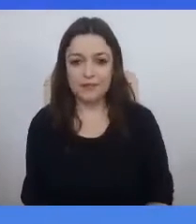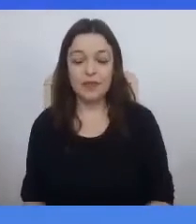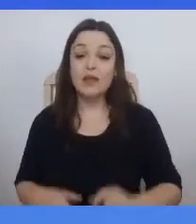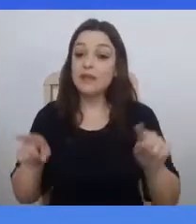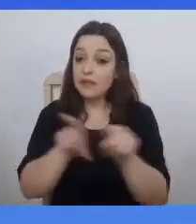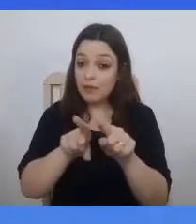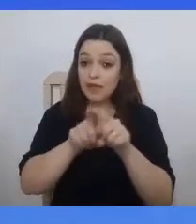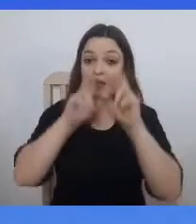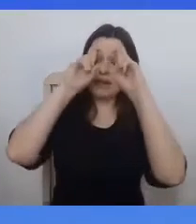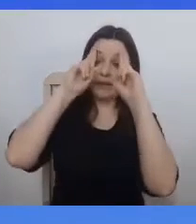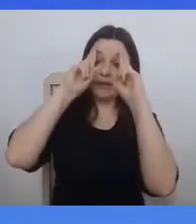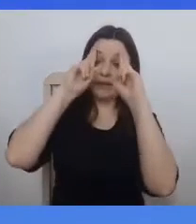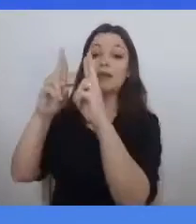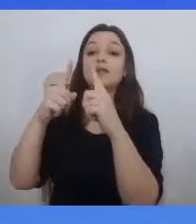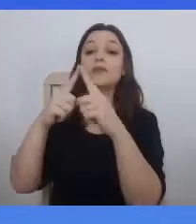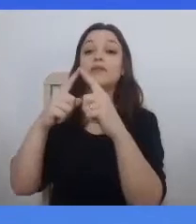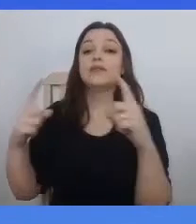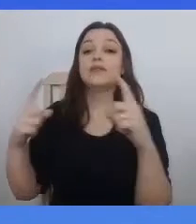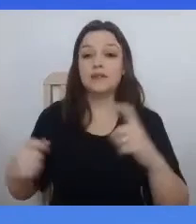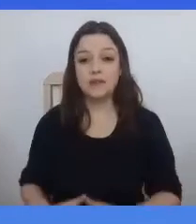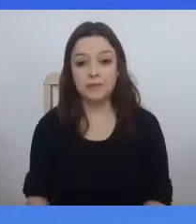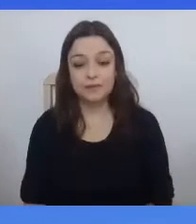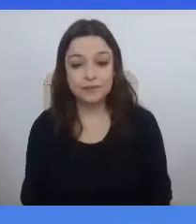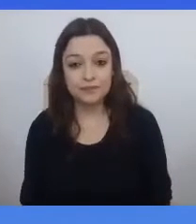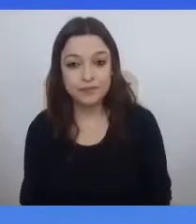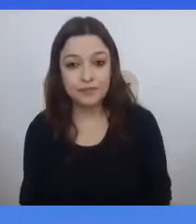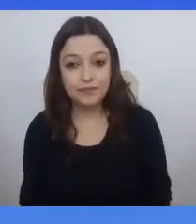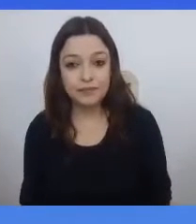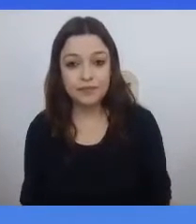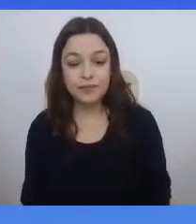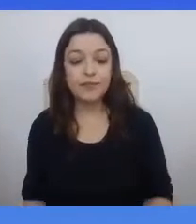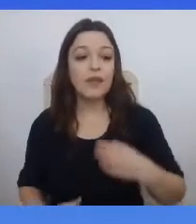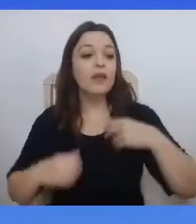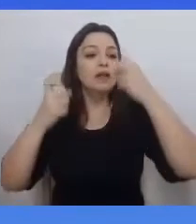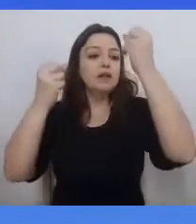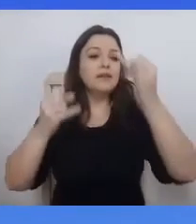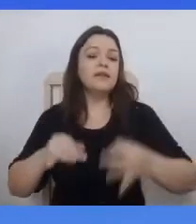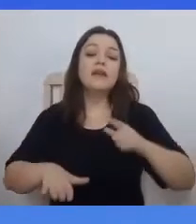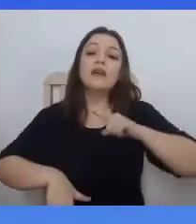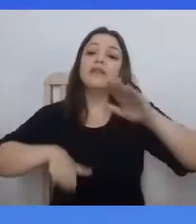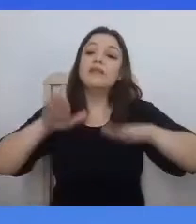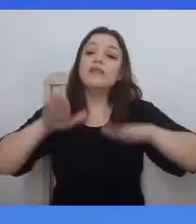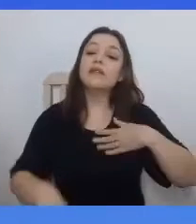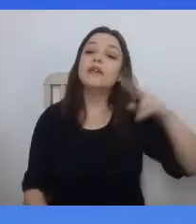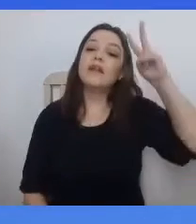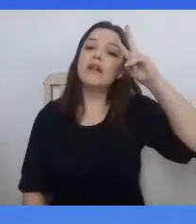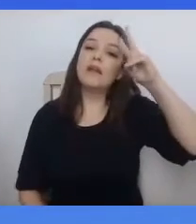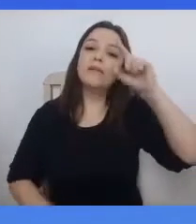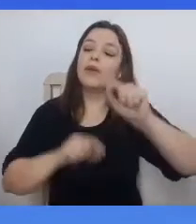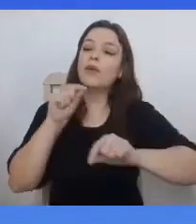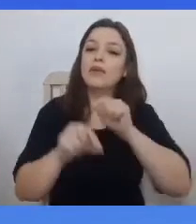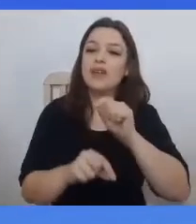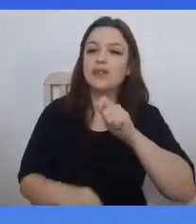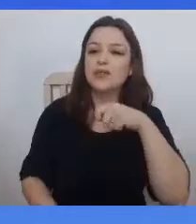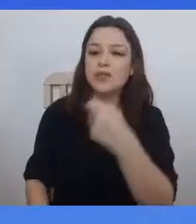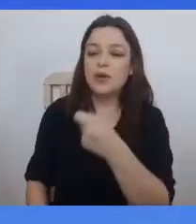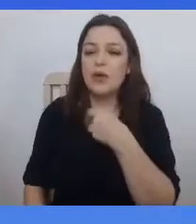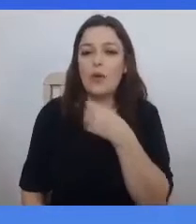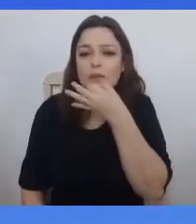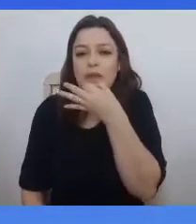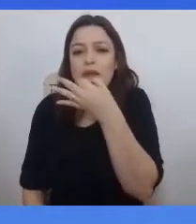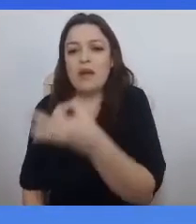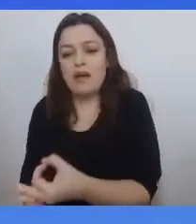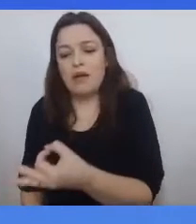se lembre de uma época onde a mera opinião, onde os chutes em grupos de redes